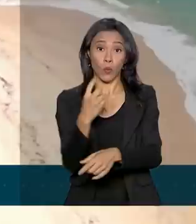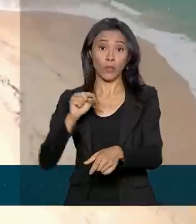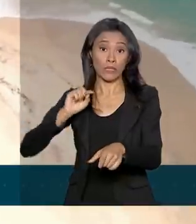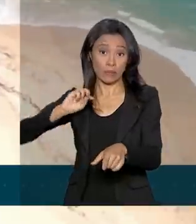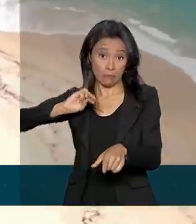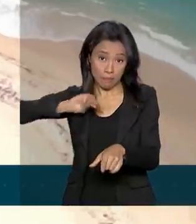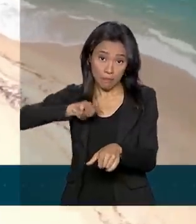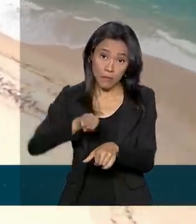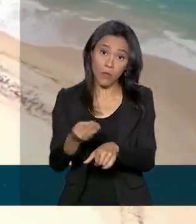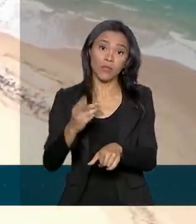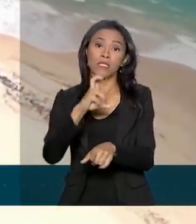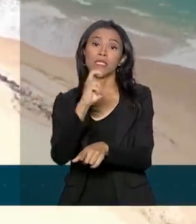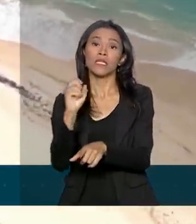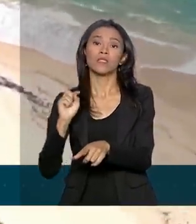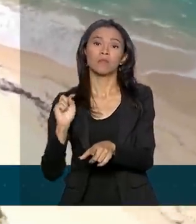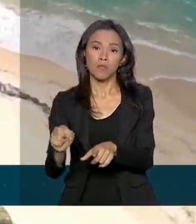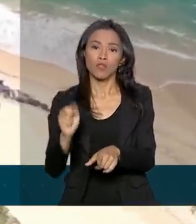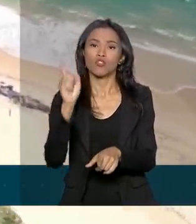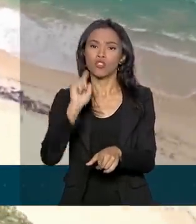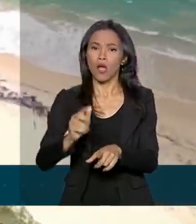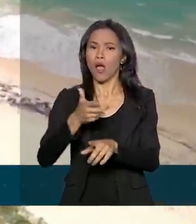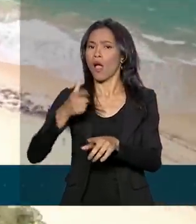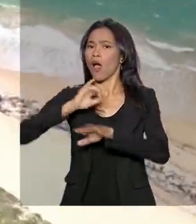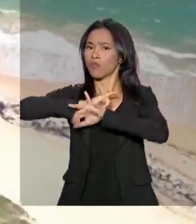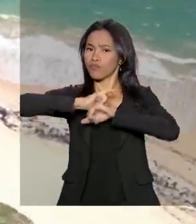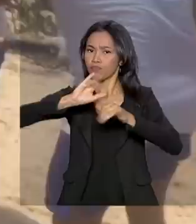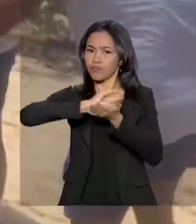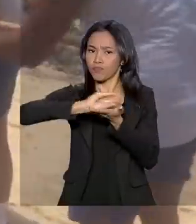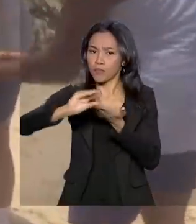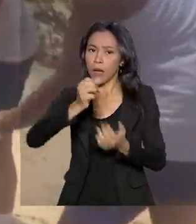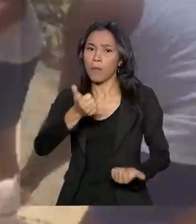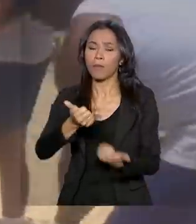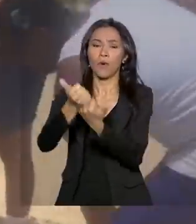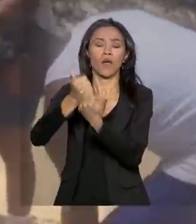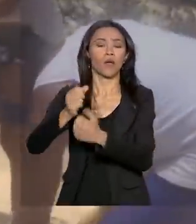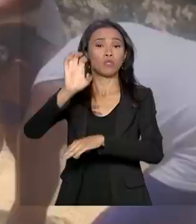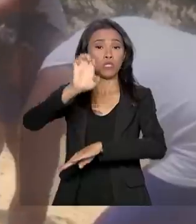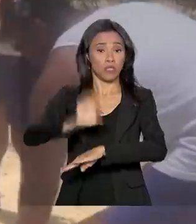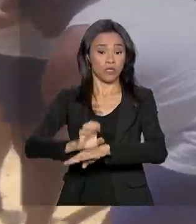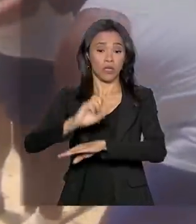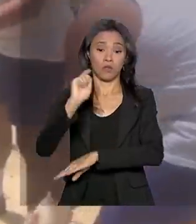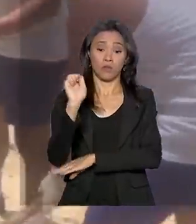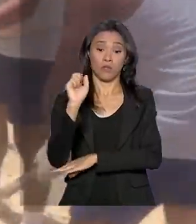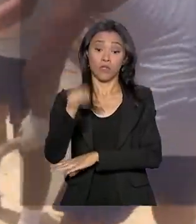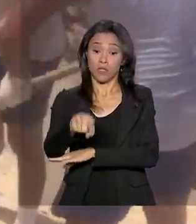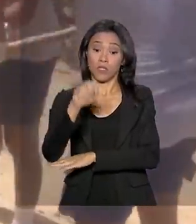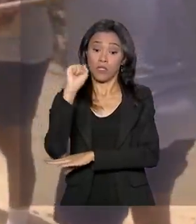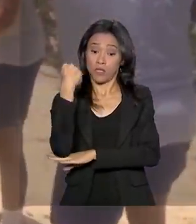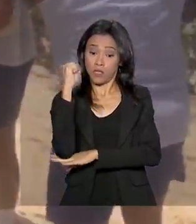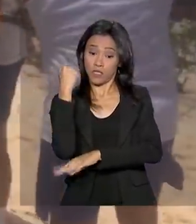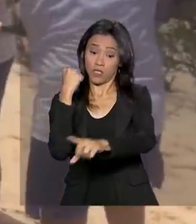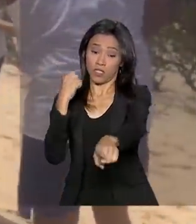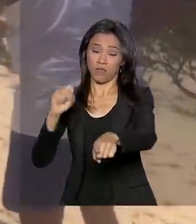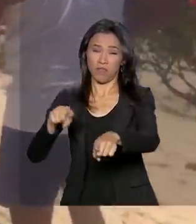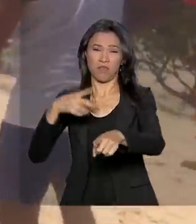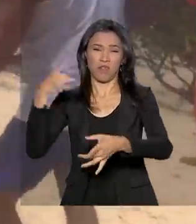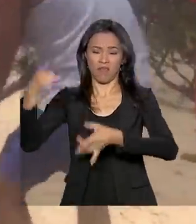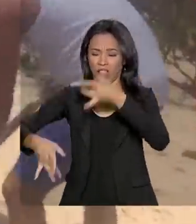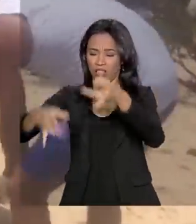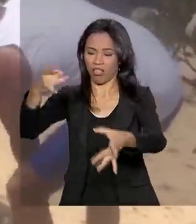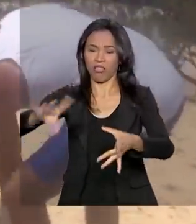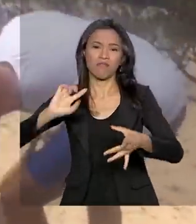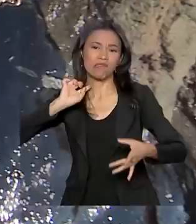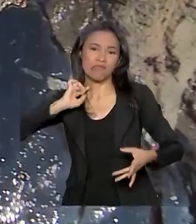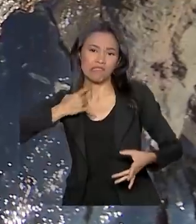foram anunciados para apoiar o Estado de Sergipe na limpeza das praias afetadas pelo derramamento de